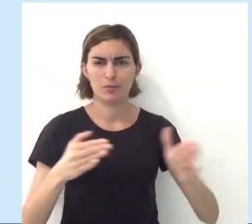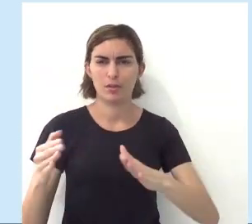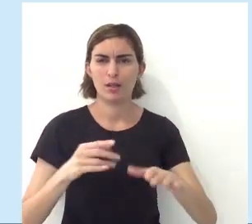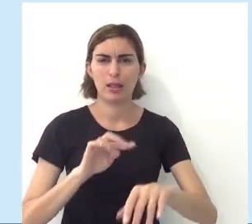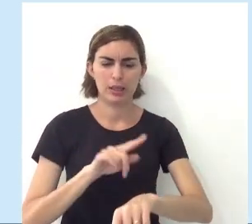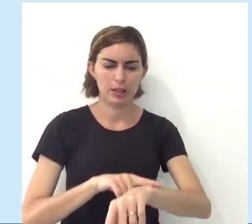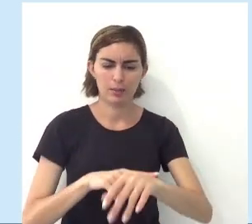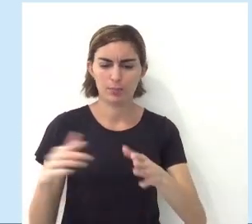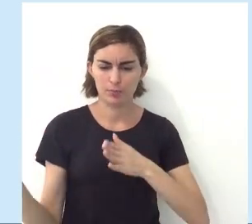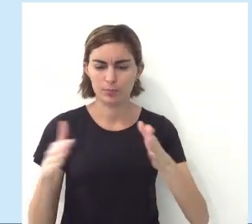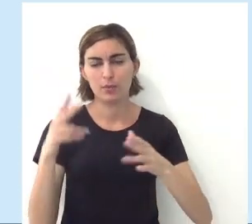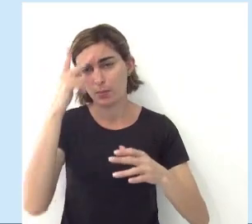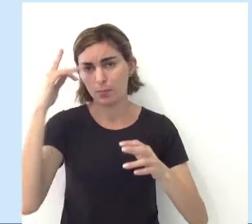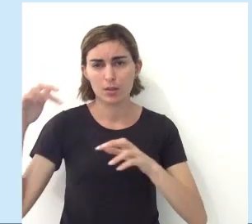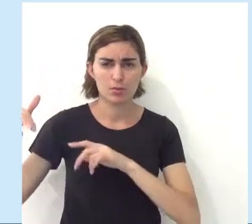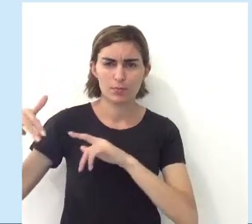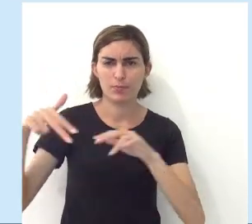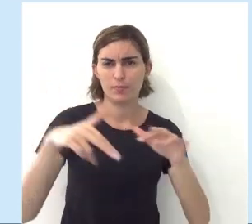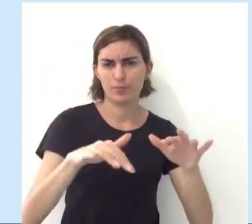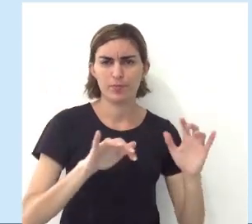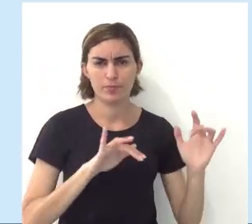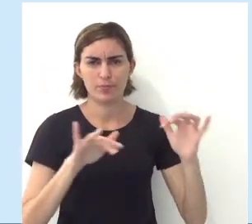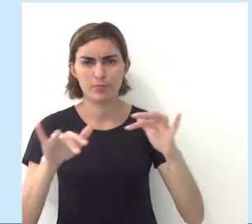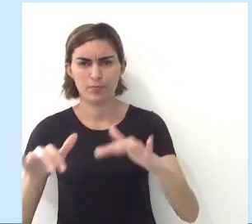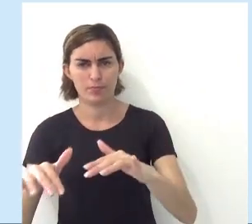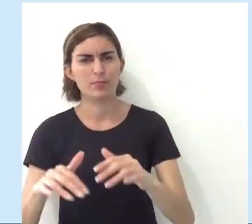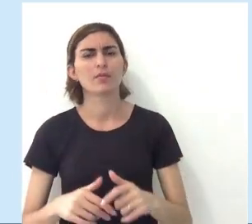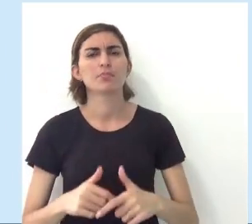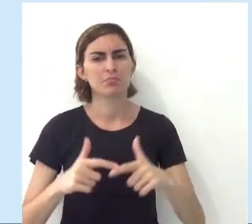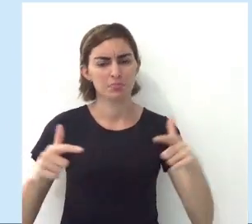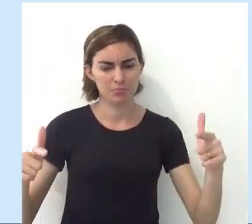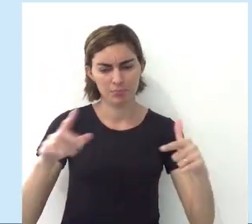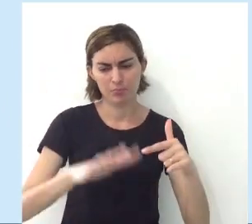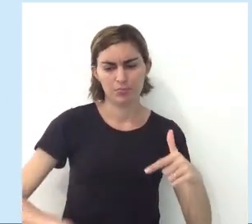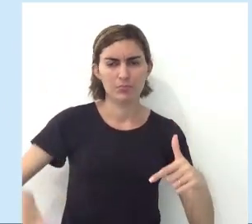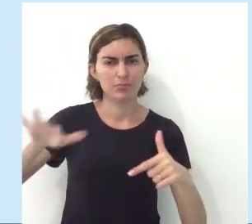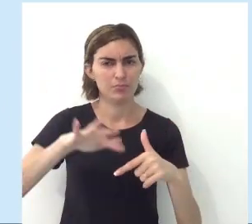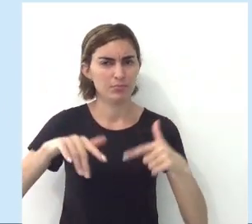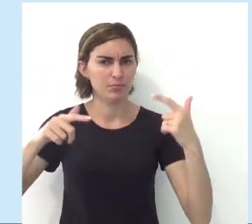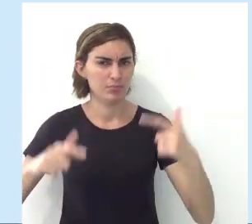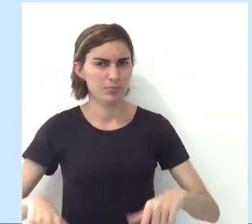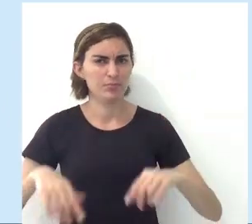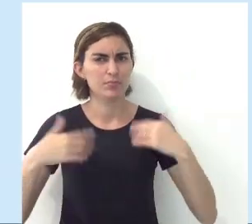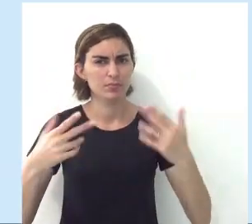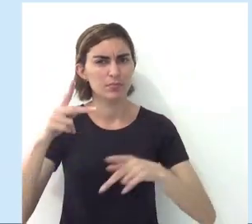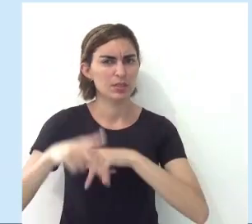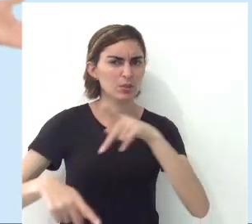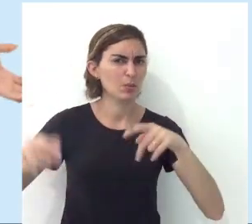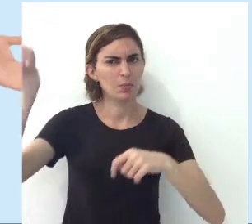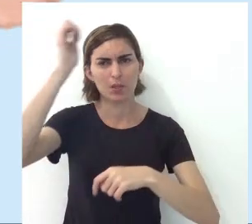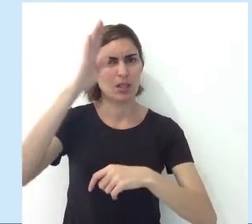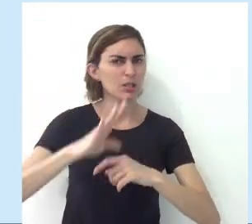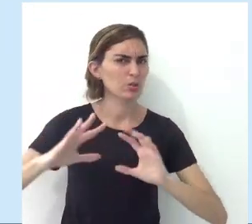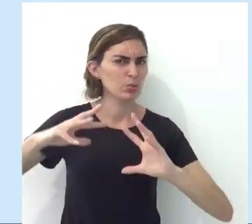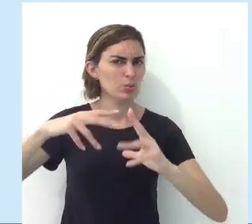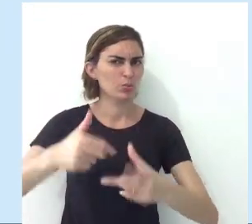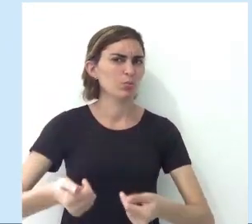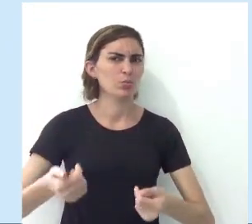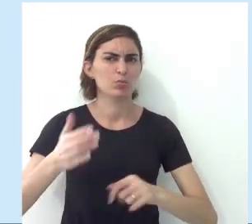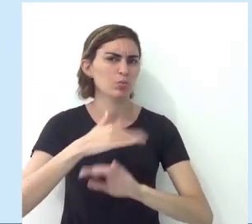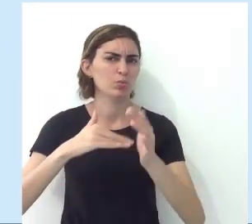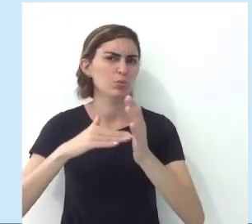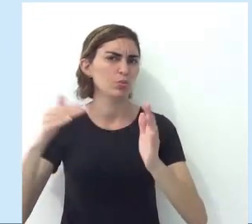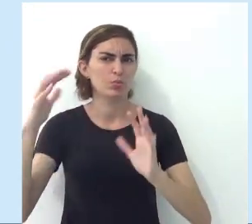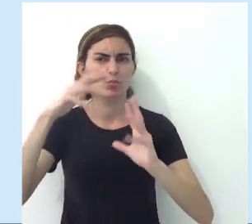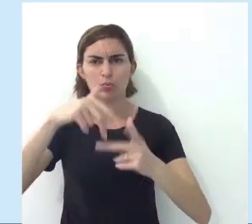estação ou alta temporada, onde as pessoas se deslocam com maior constância para esses ambientes. Então, pessoas de todo o Brasil, todo o